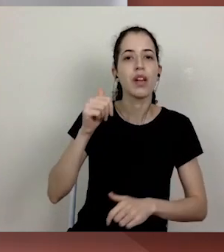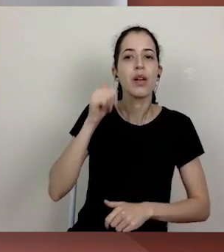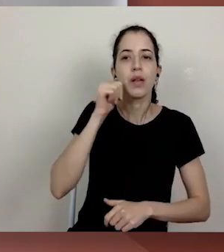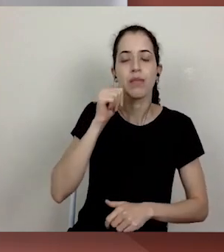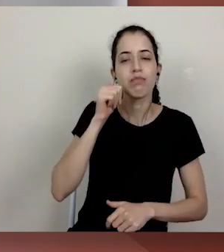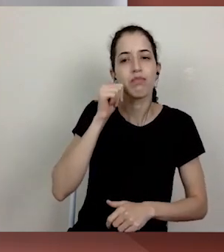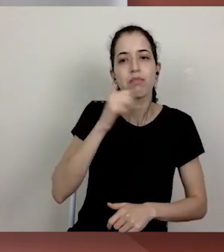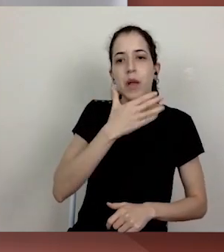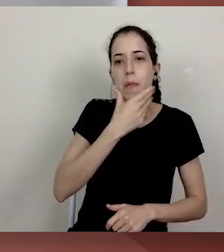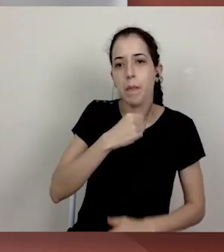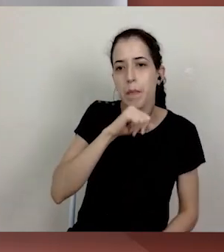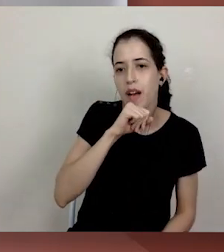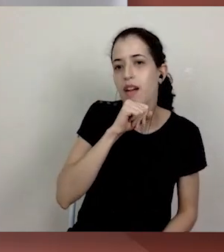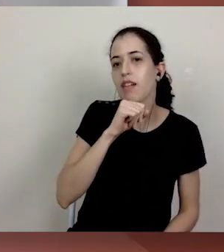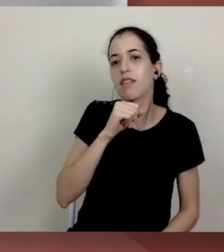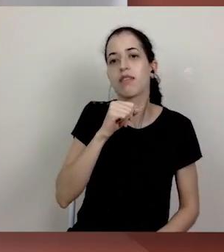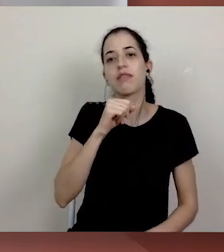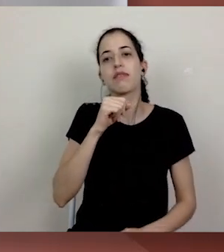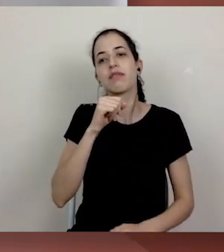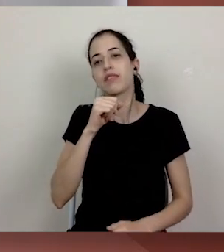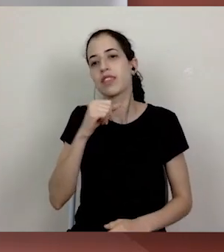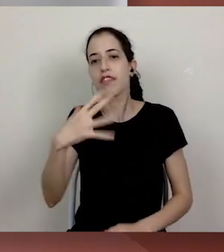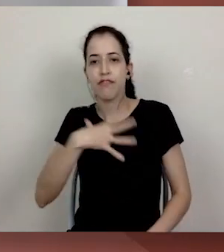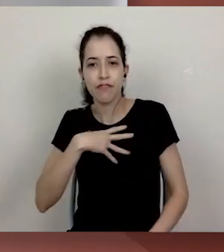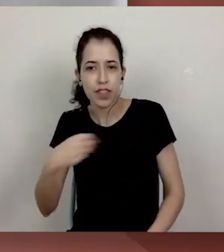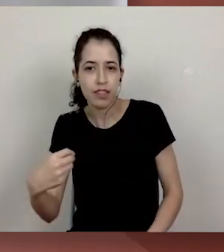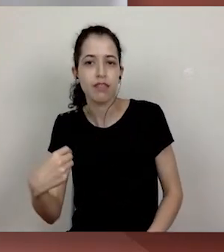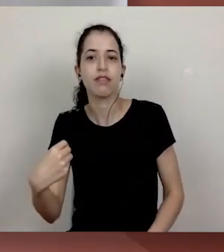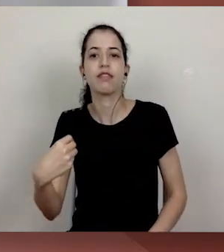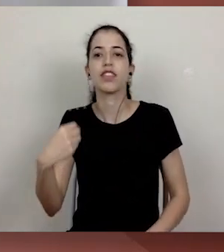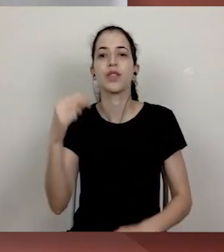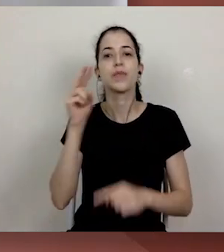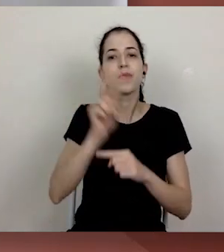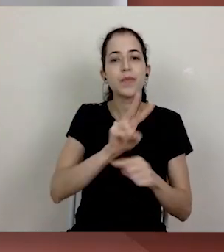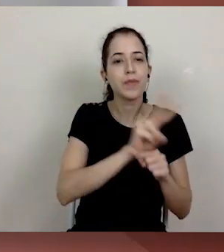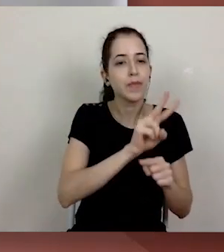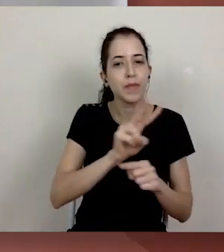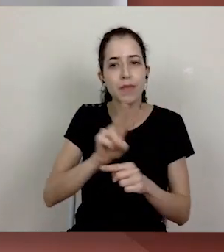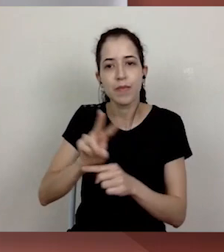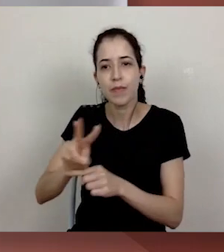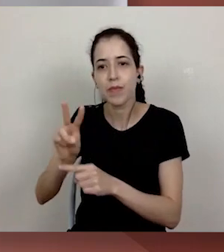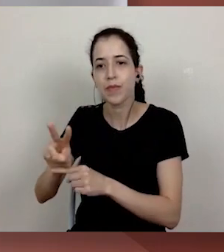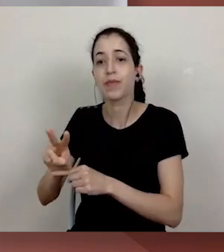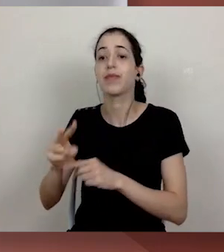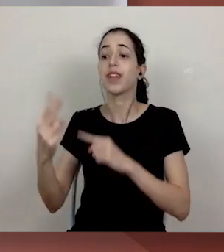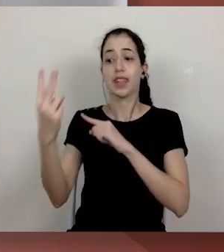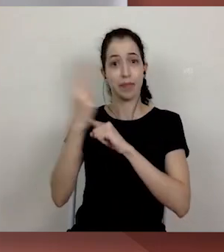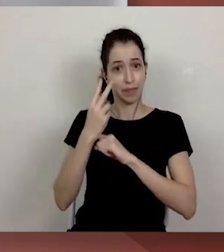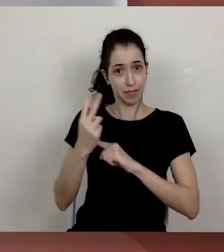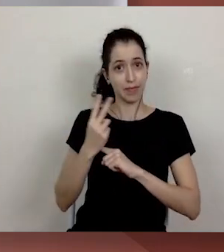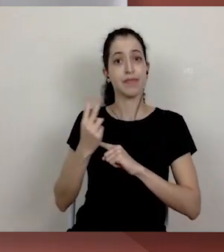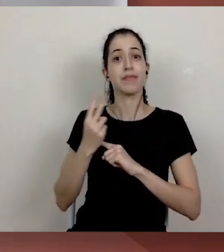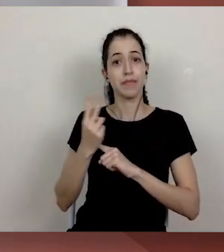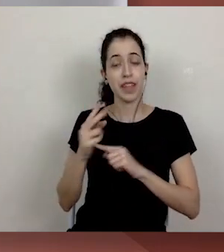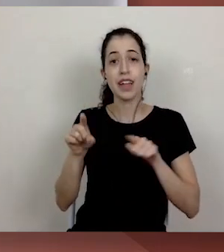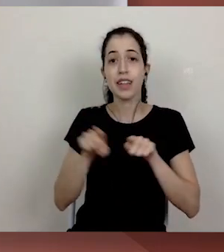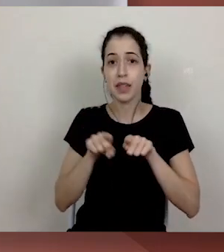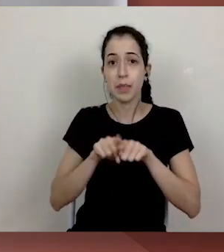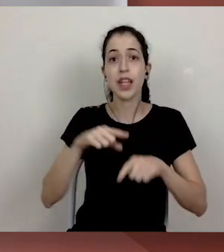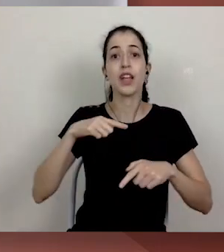cuidam de si mesmo e, ainda assim, continuam o seu cuidado acadêmico, dando aulas, produzindo pesquisa,